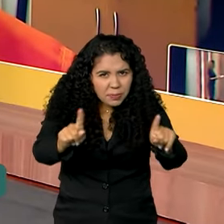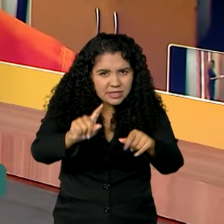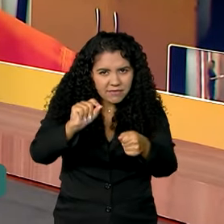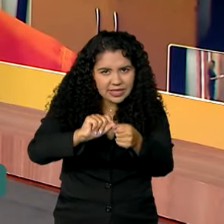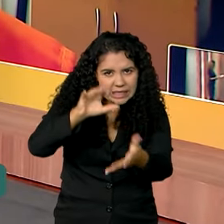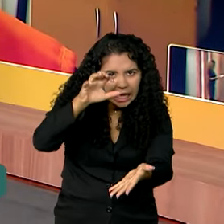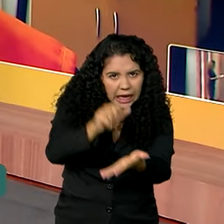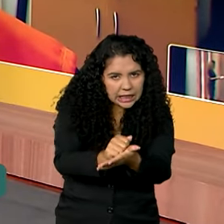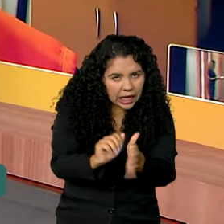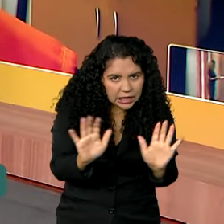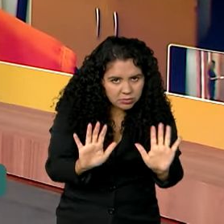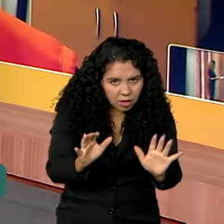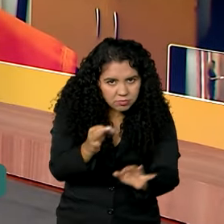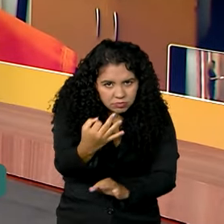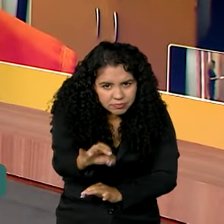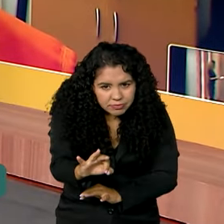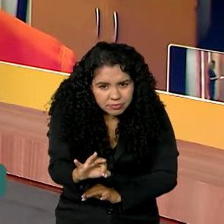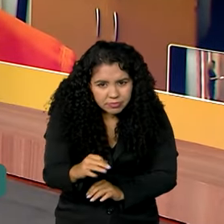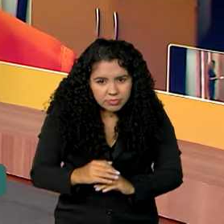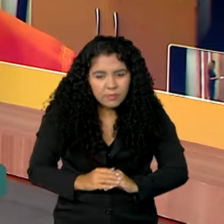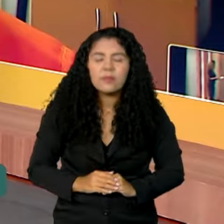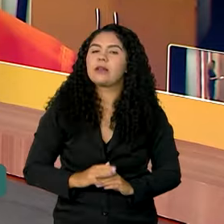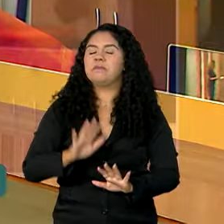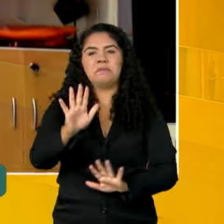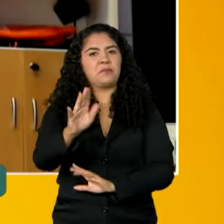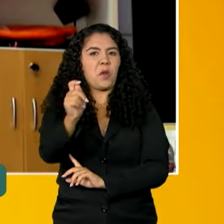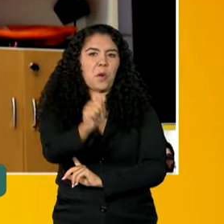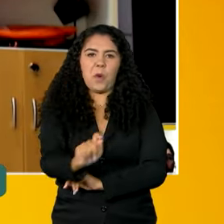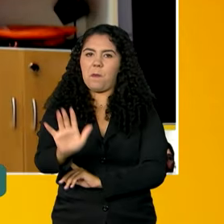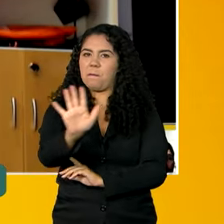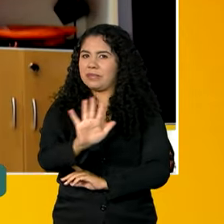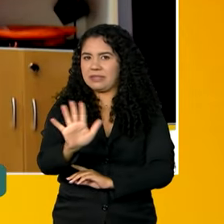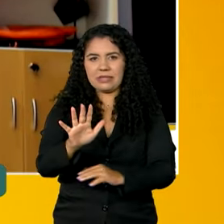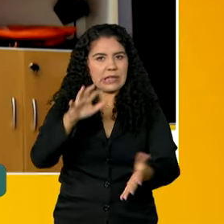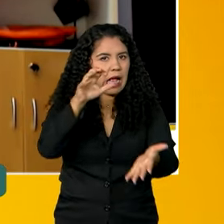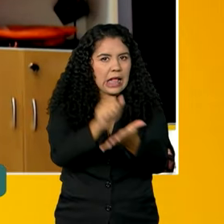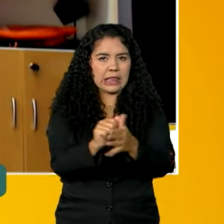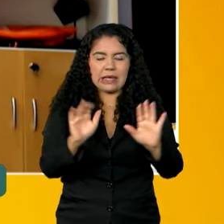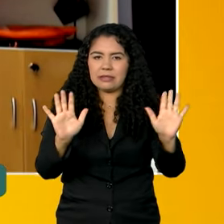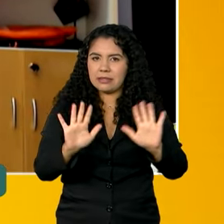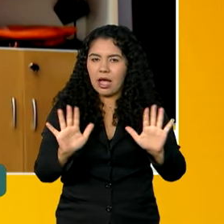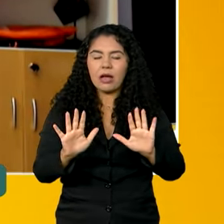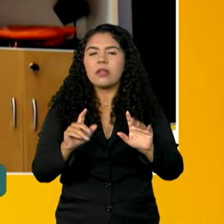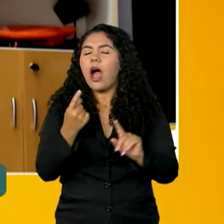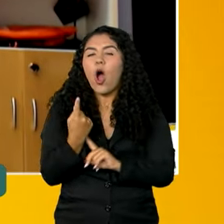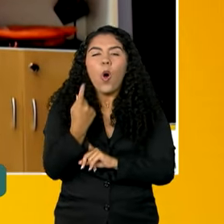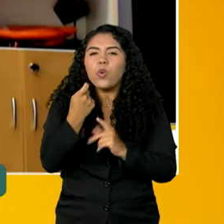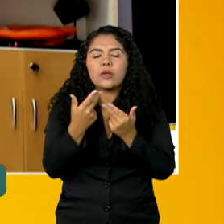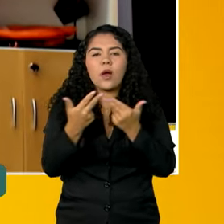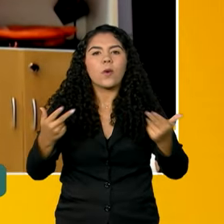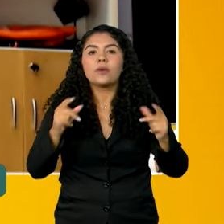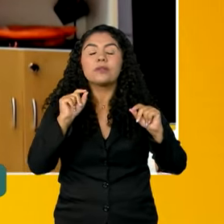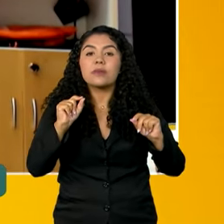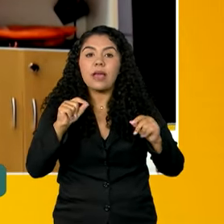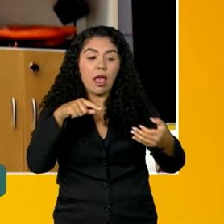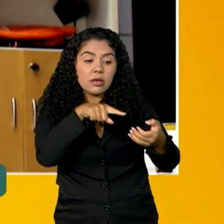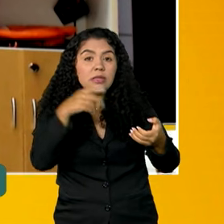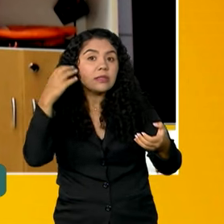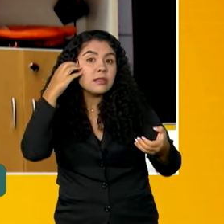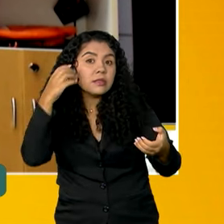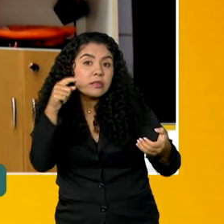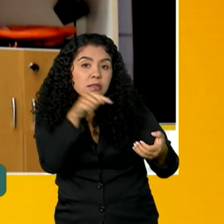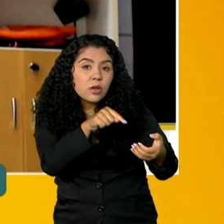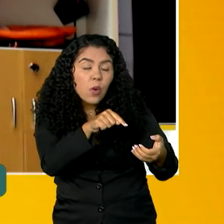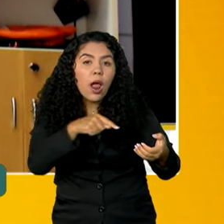cadastro, é isso? É, não precisa fazer nenhum cadastro. A nossa única questão é que o celular precisa estar numa